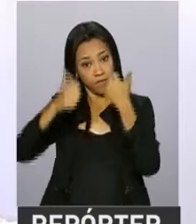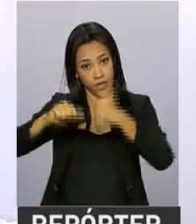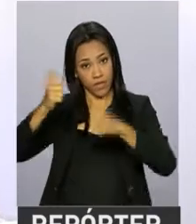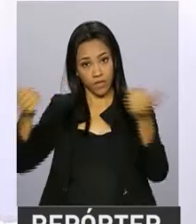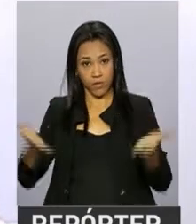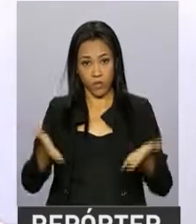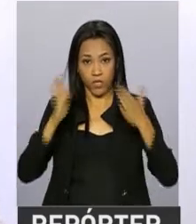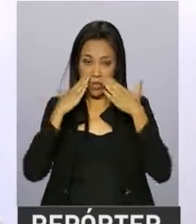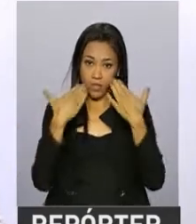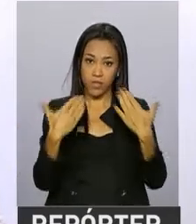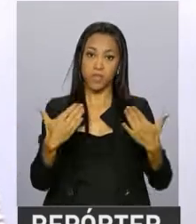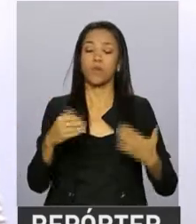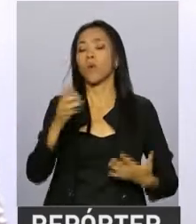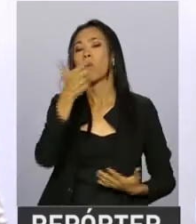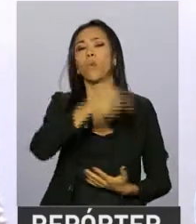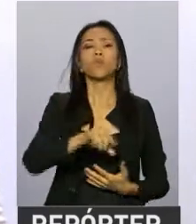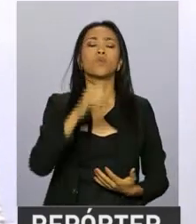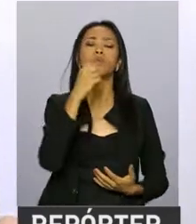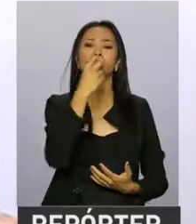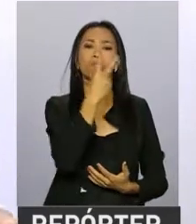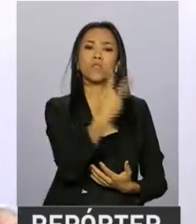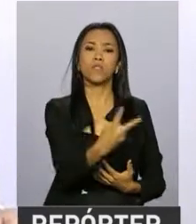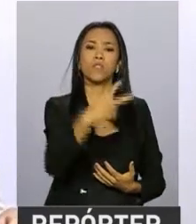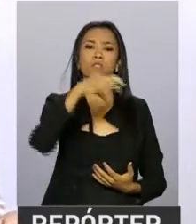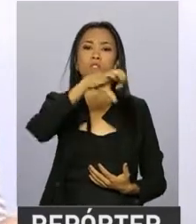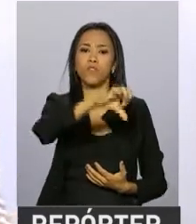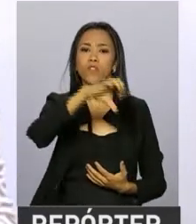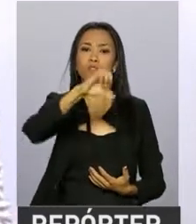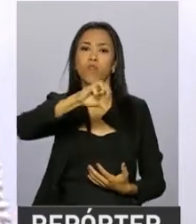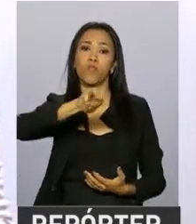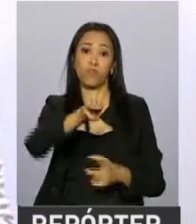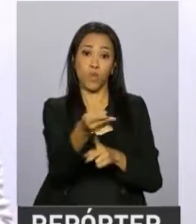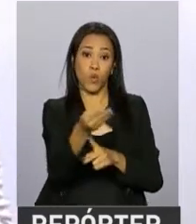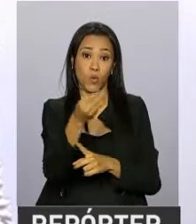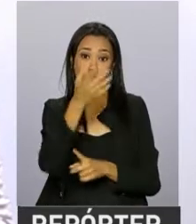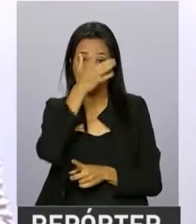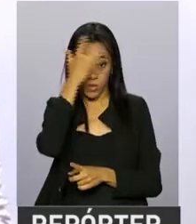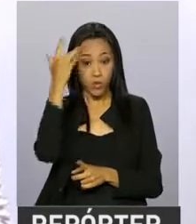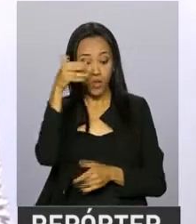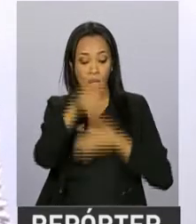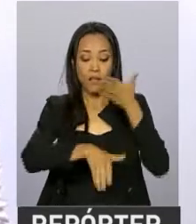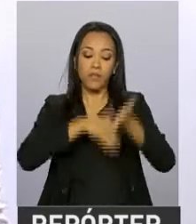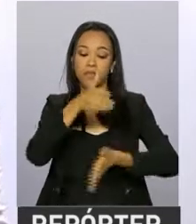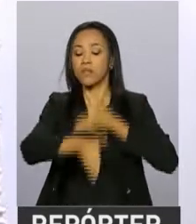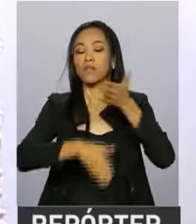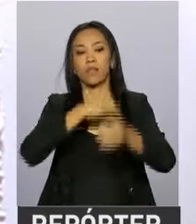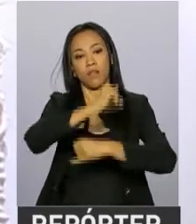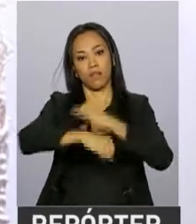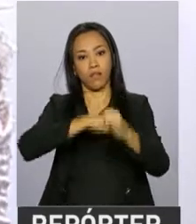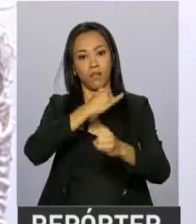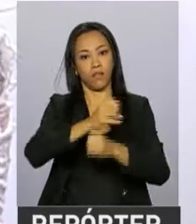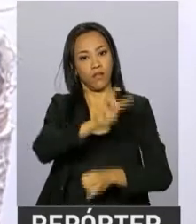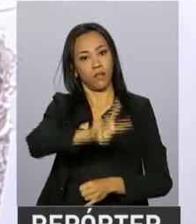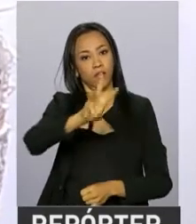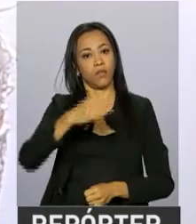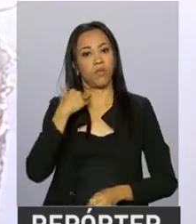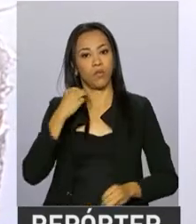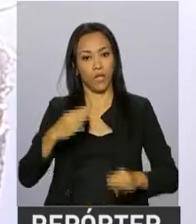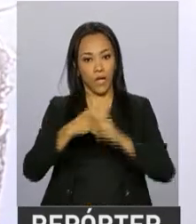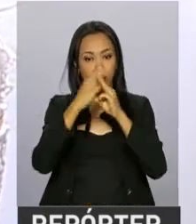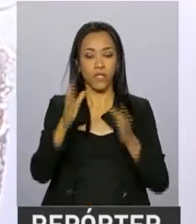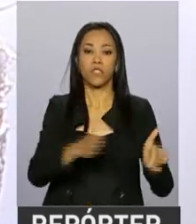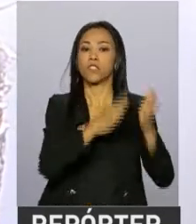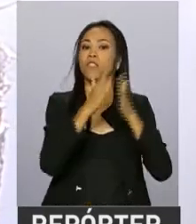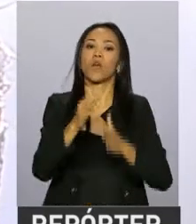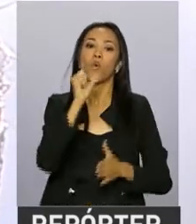nosso balanço, 299 milhões de acessos à página da Caixa, 8 milhões e